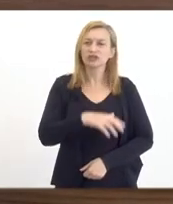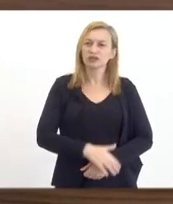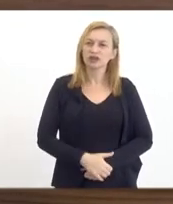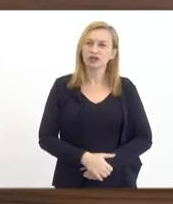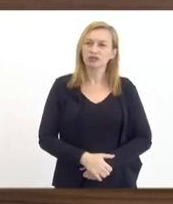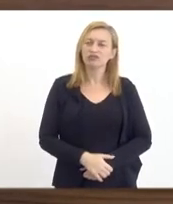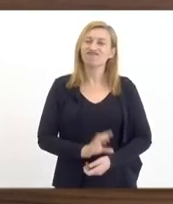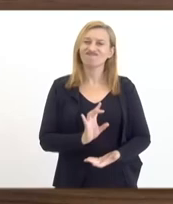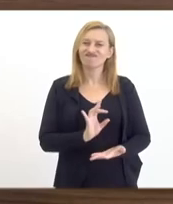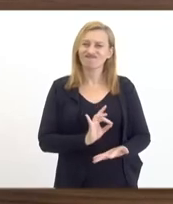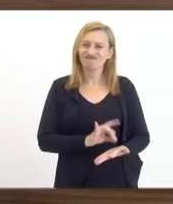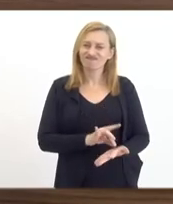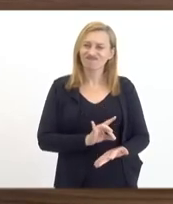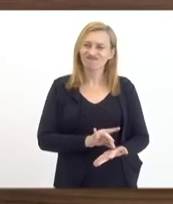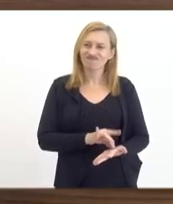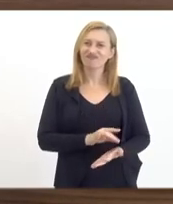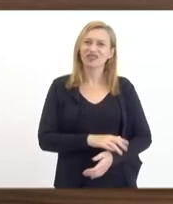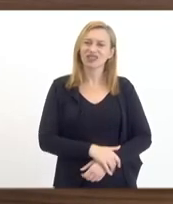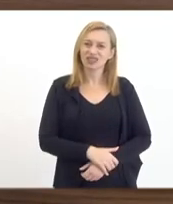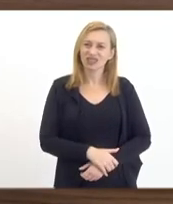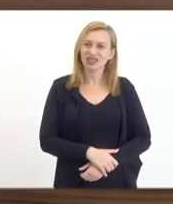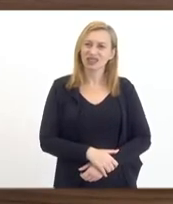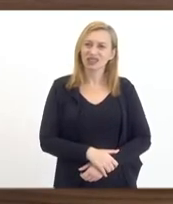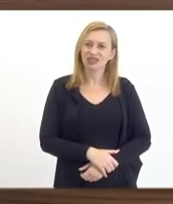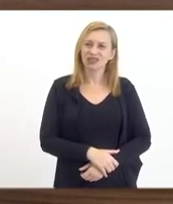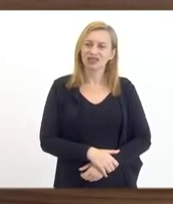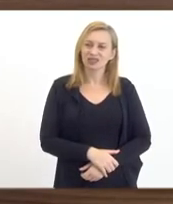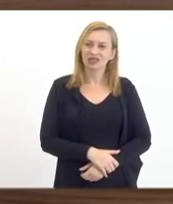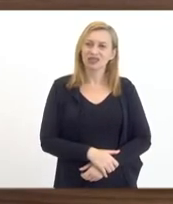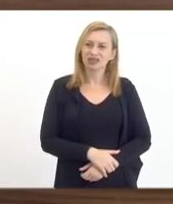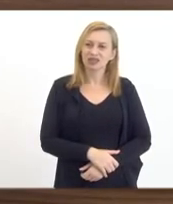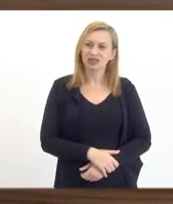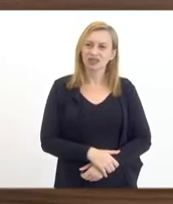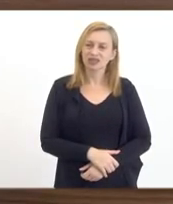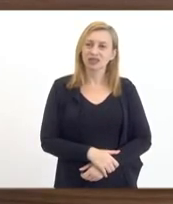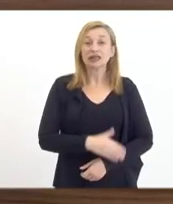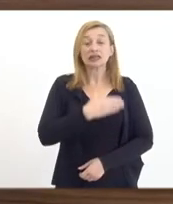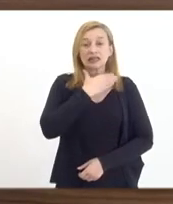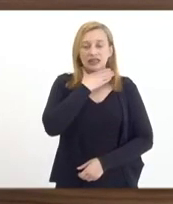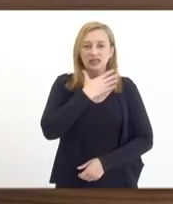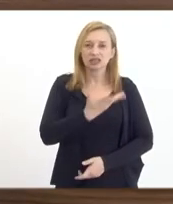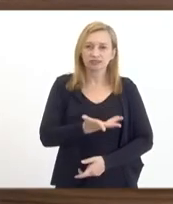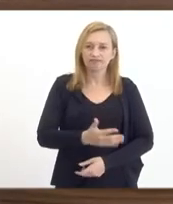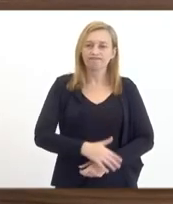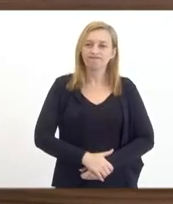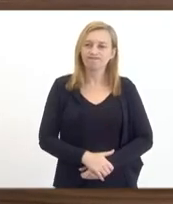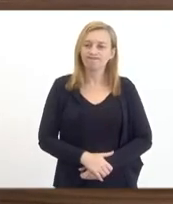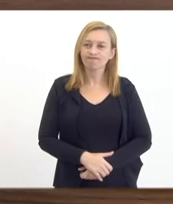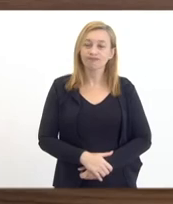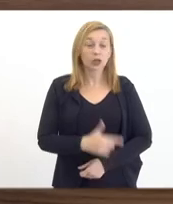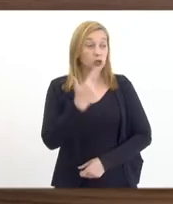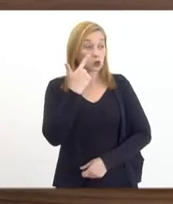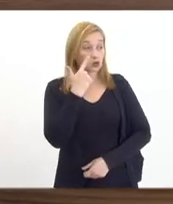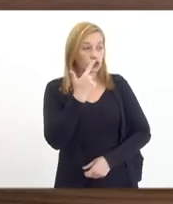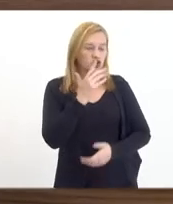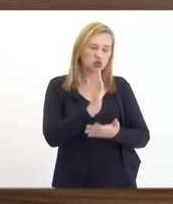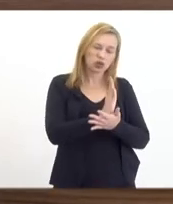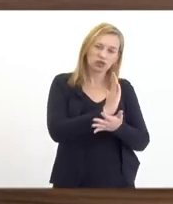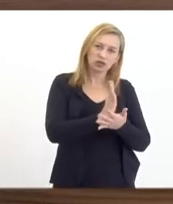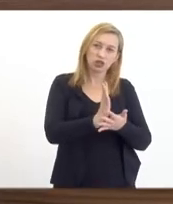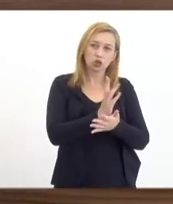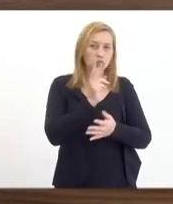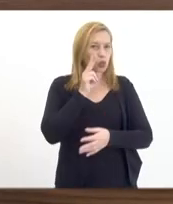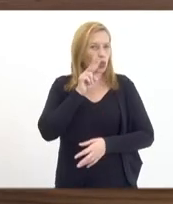caçada àqueles que nos defendem, muitas vezes visto com um olhar